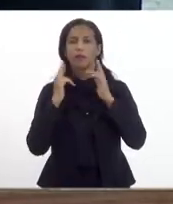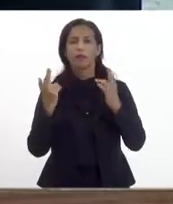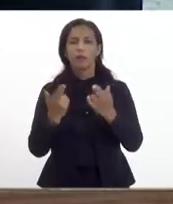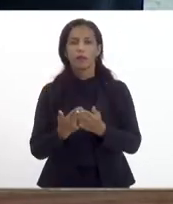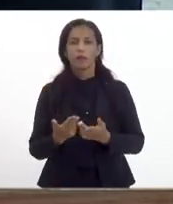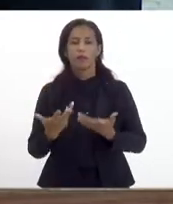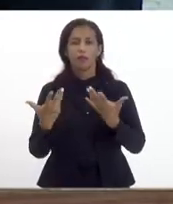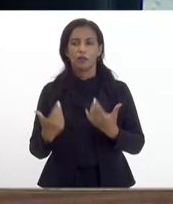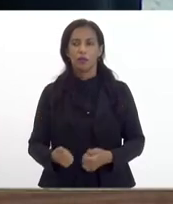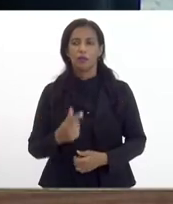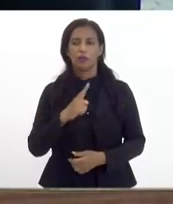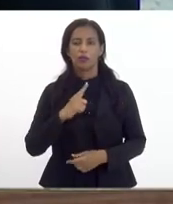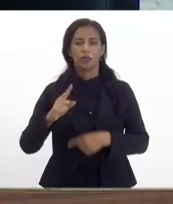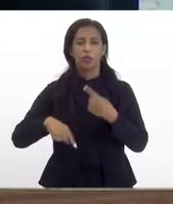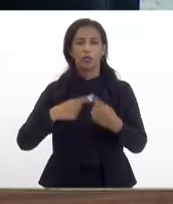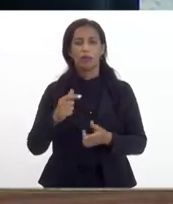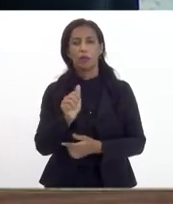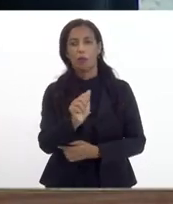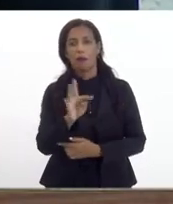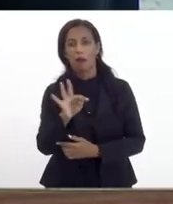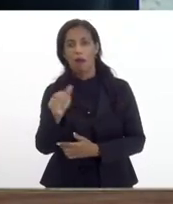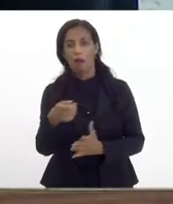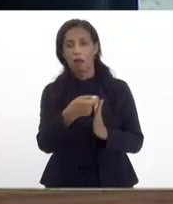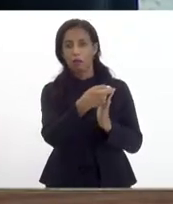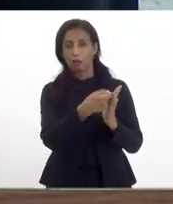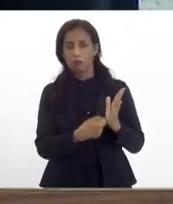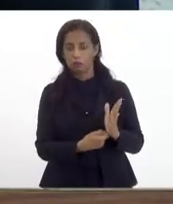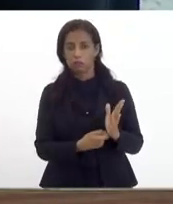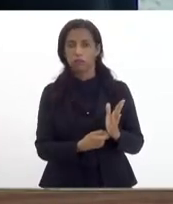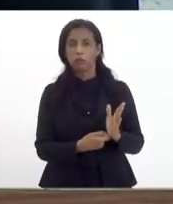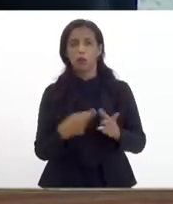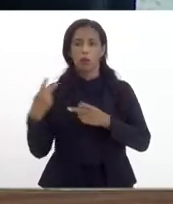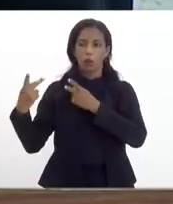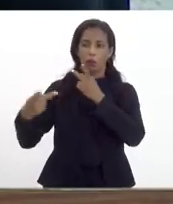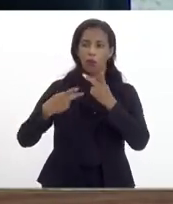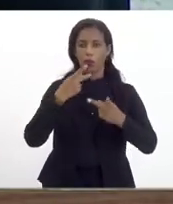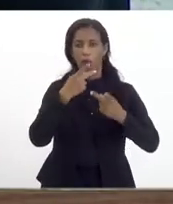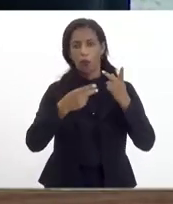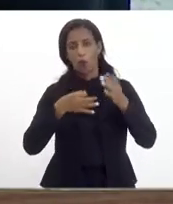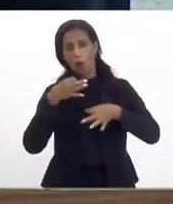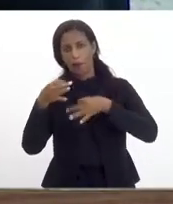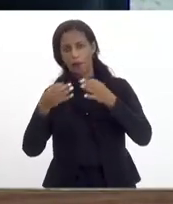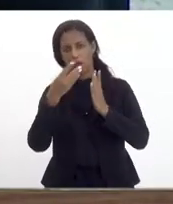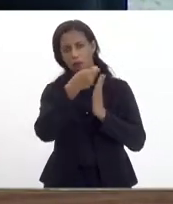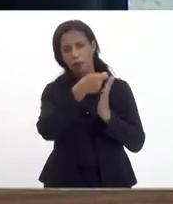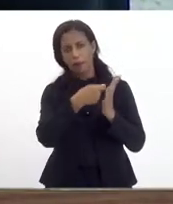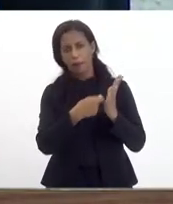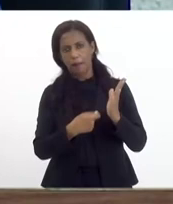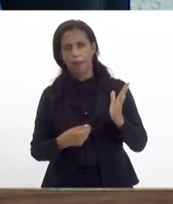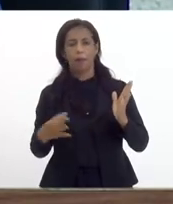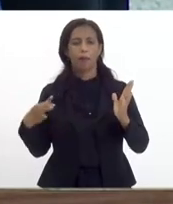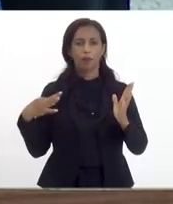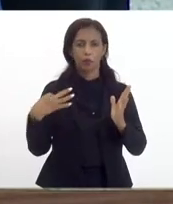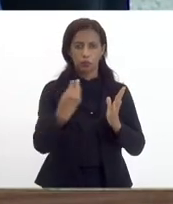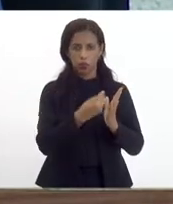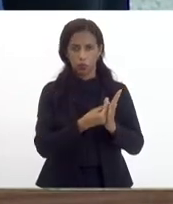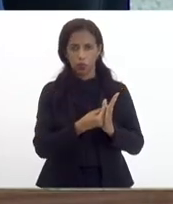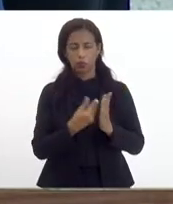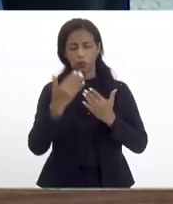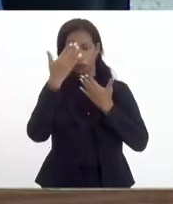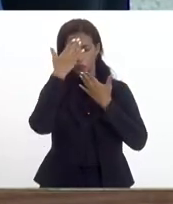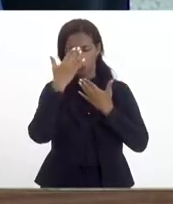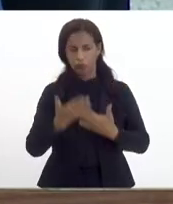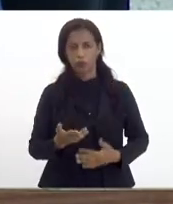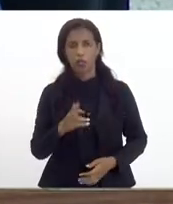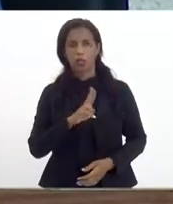nós vamos ter depois uma ata dessa reunião com as contribuições que foram dadas aqui por todos meu muito